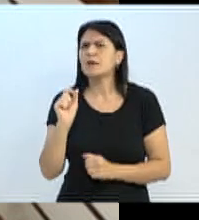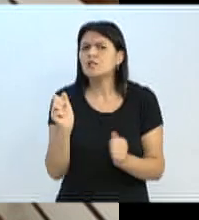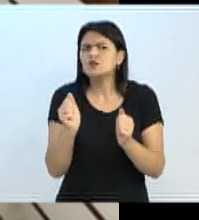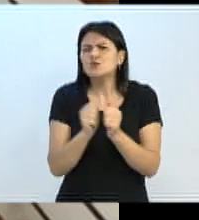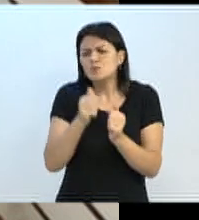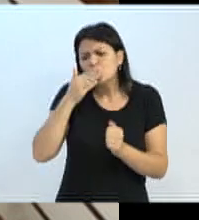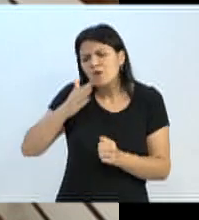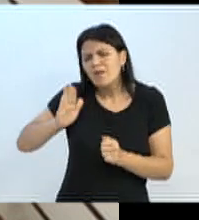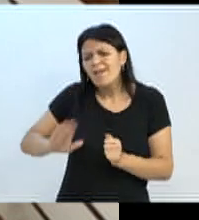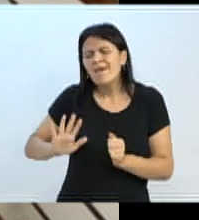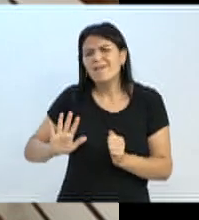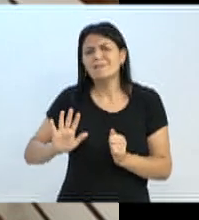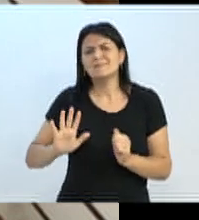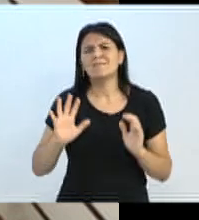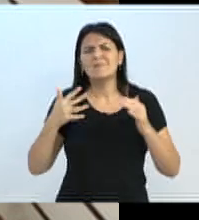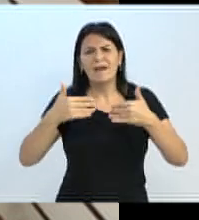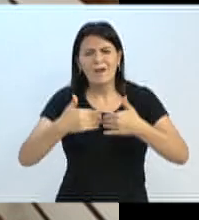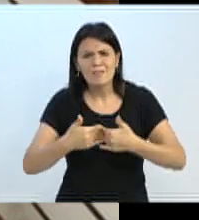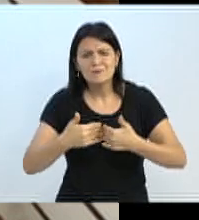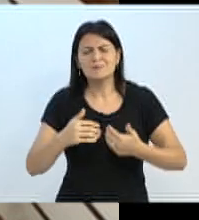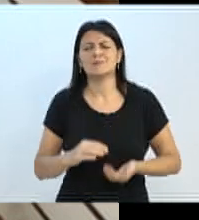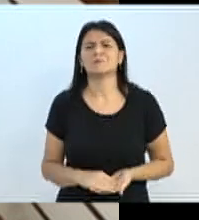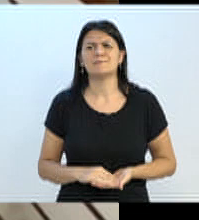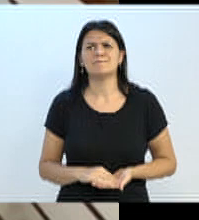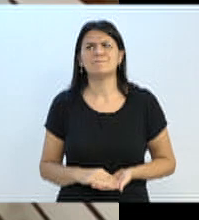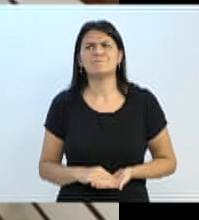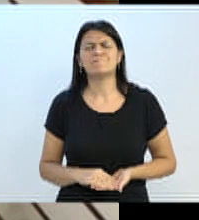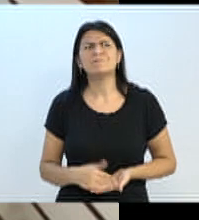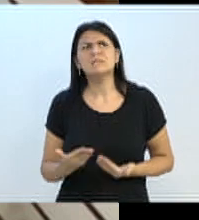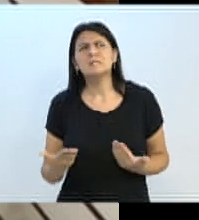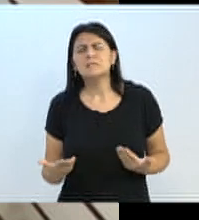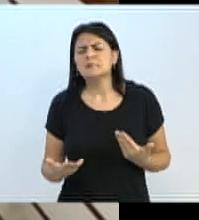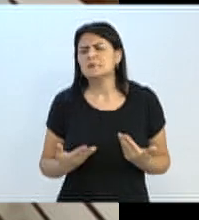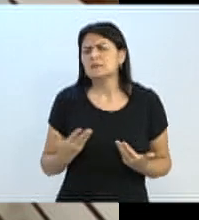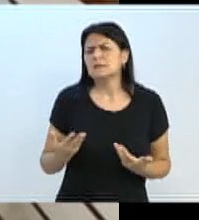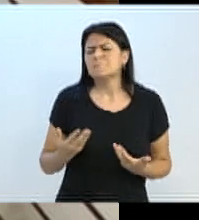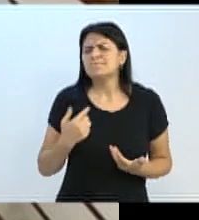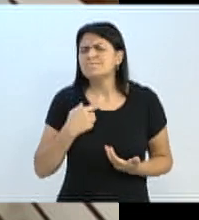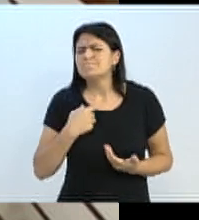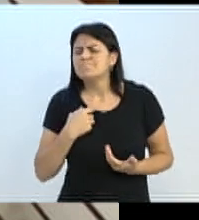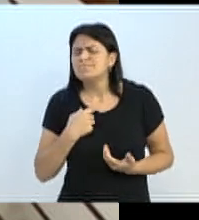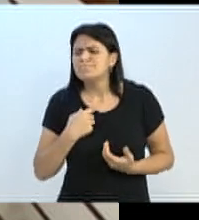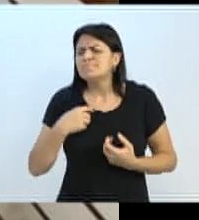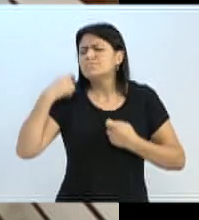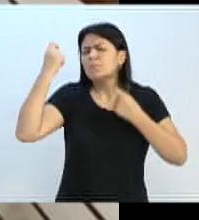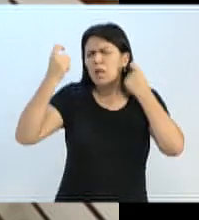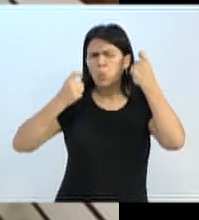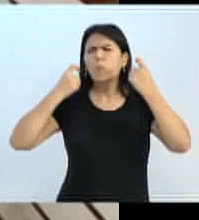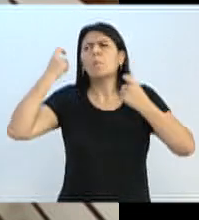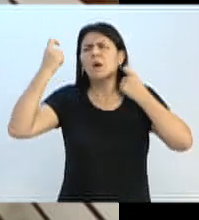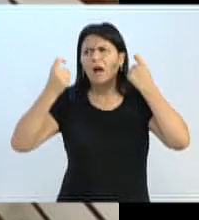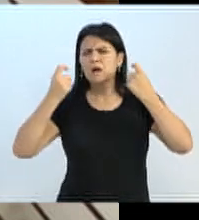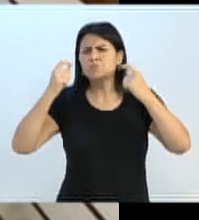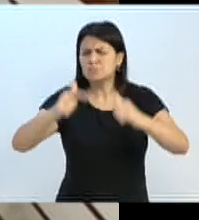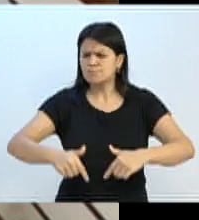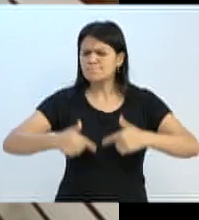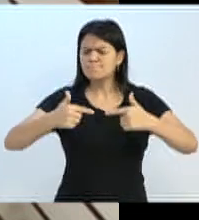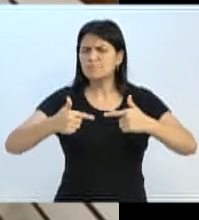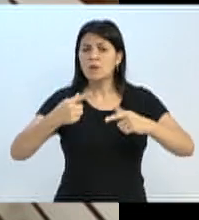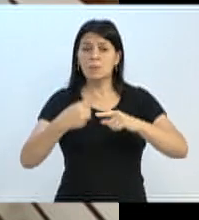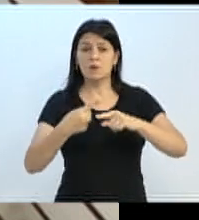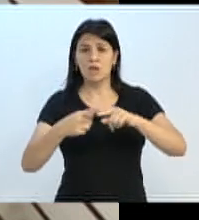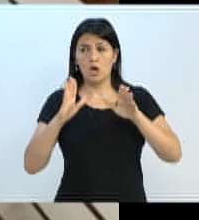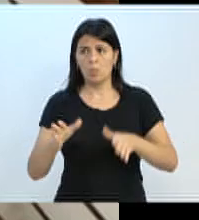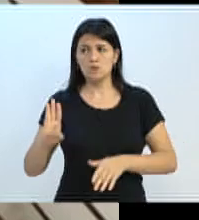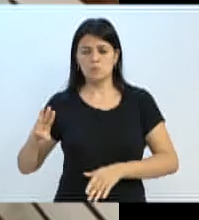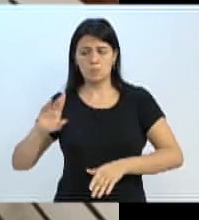do autismo, né? E, pô, me deixou, assim, muito preocupado com a ação, porque hoje em Blumenau nós